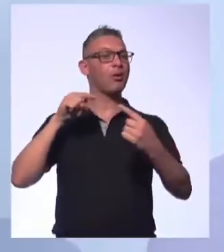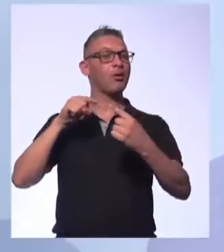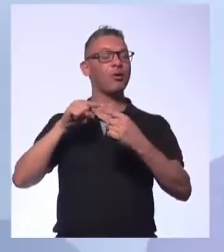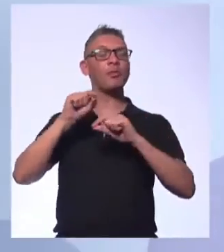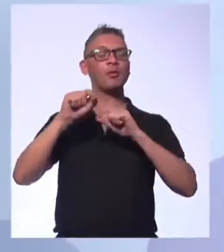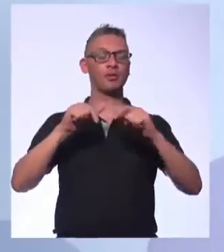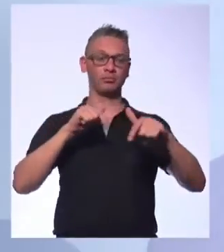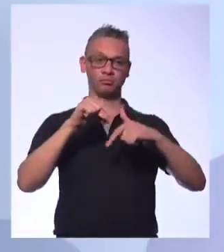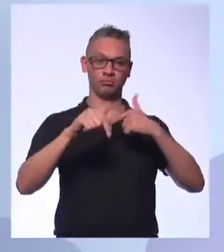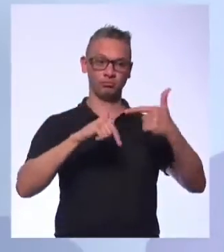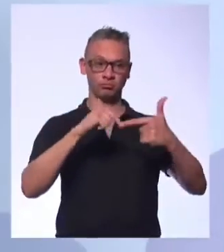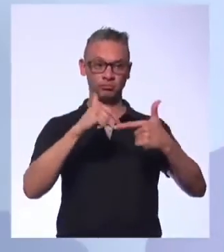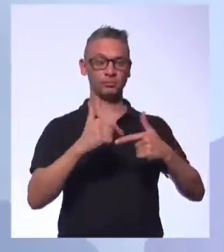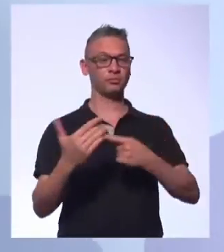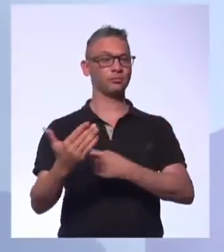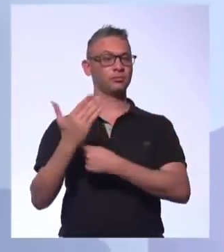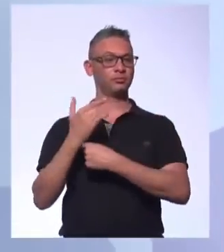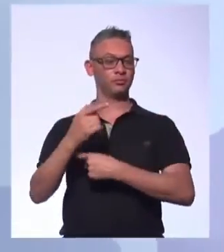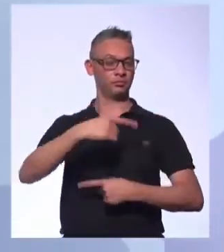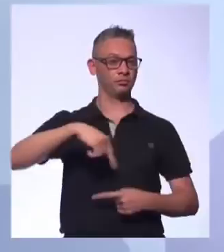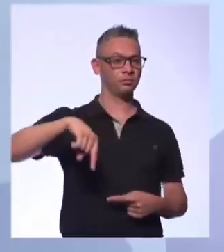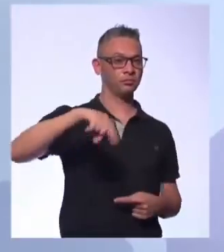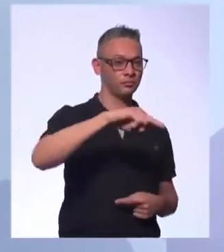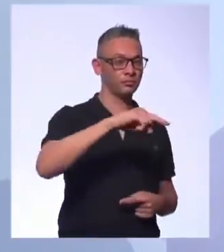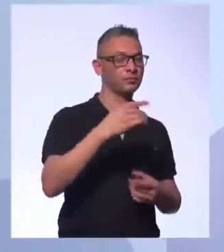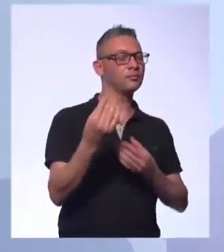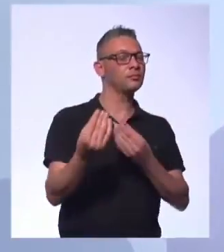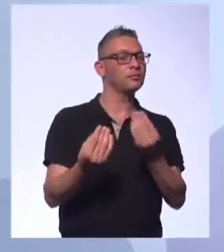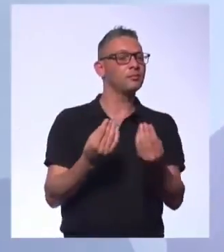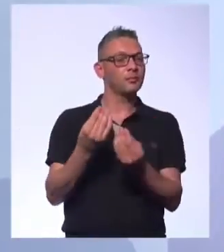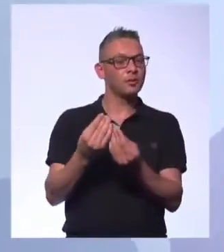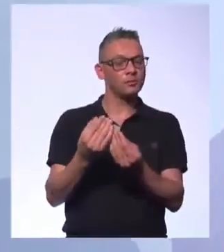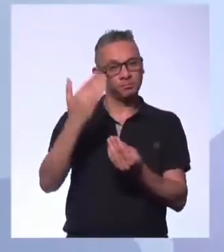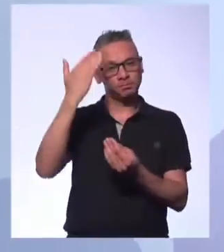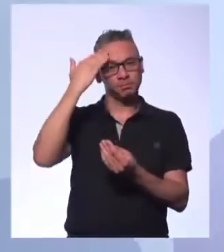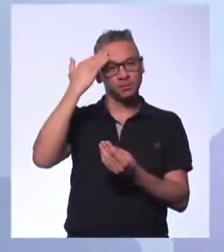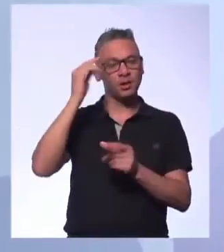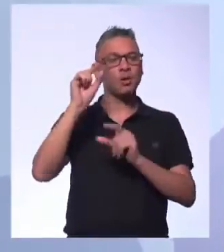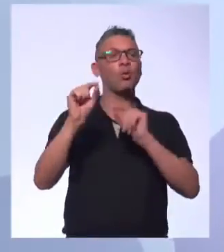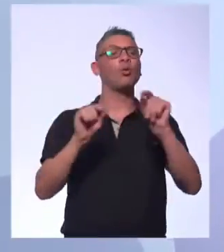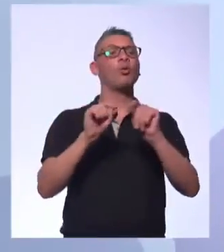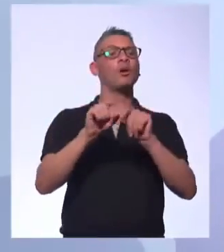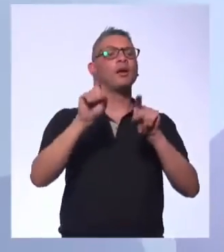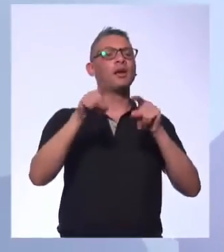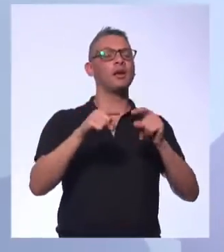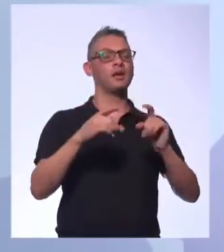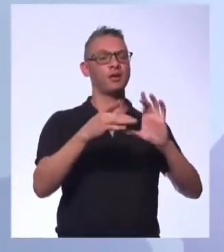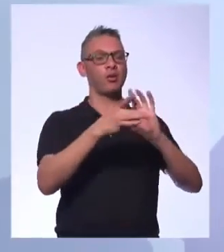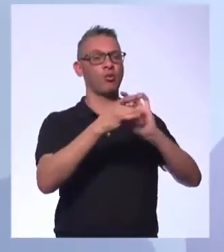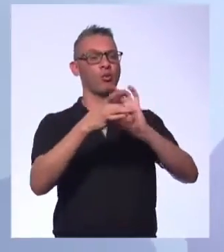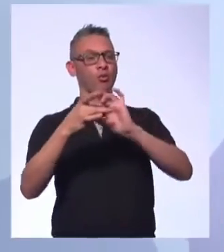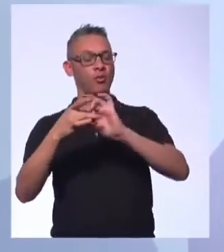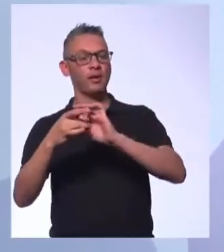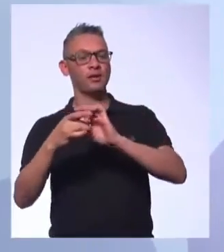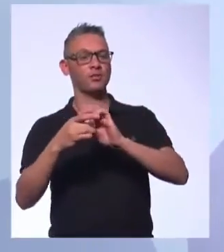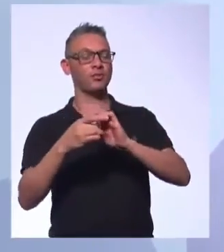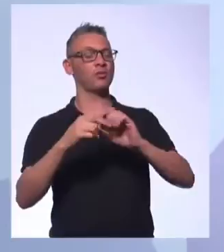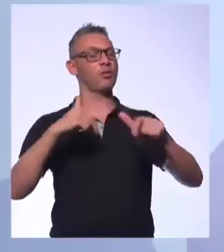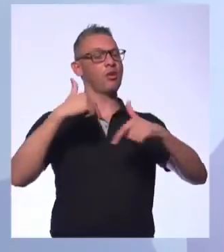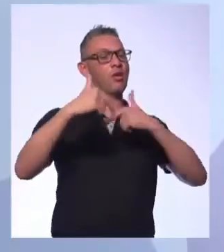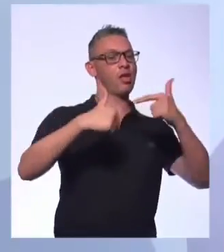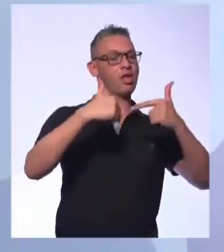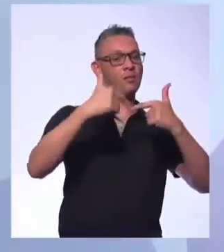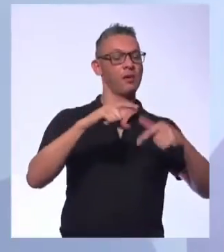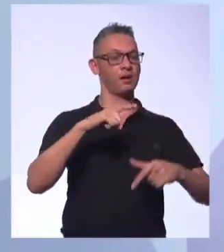nos favorecer e nos ajudar dentro disso que a gente entende sobre esse contexto, da base do mercado de